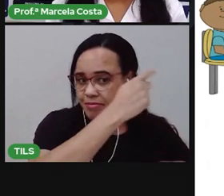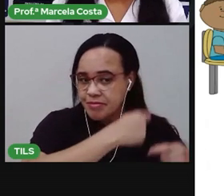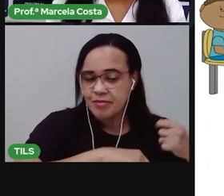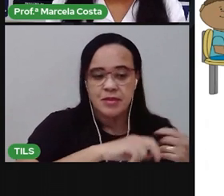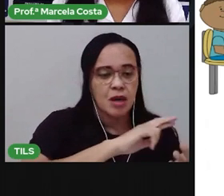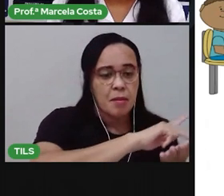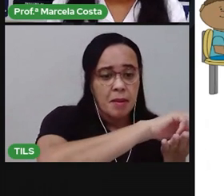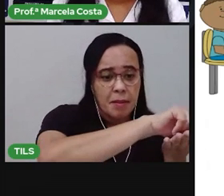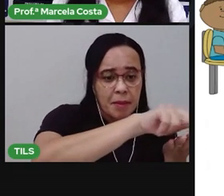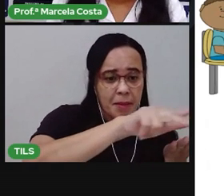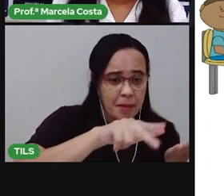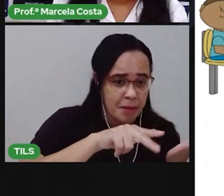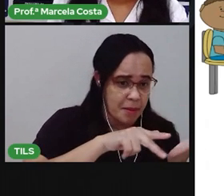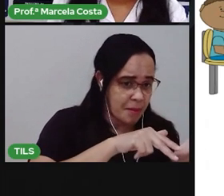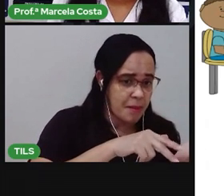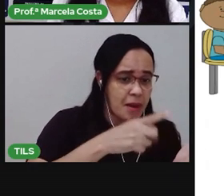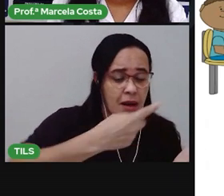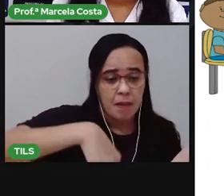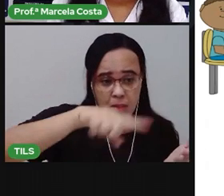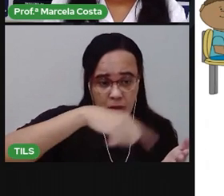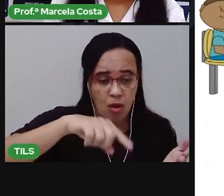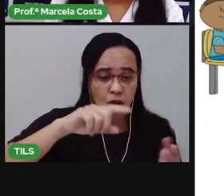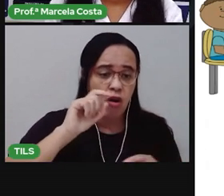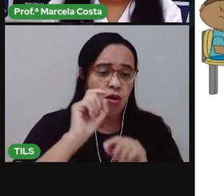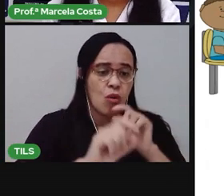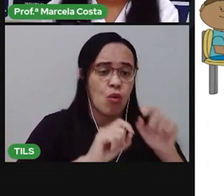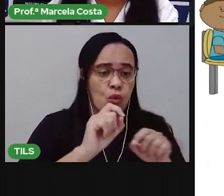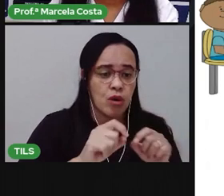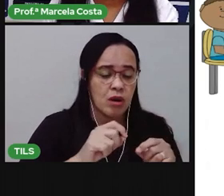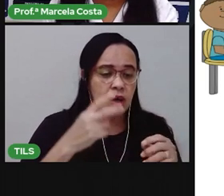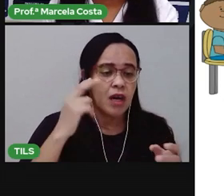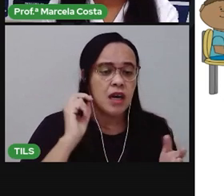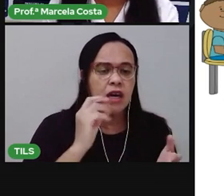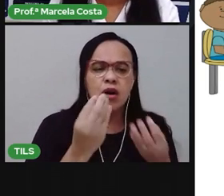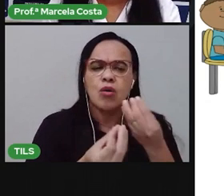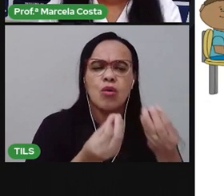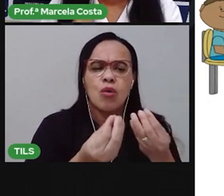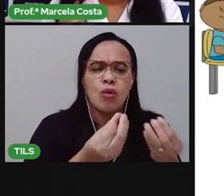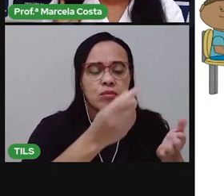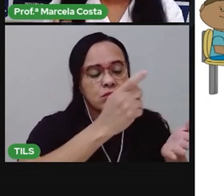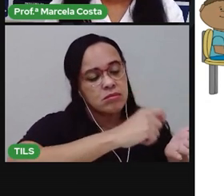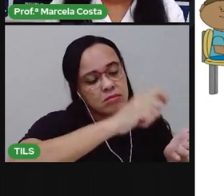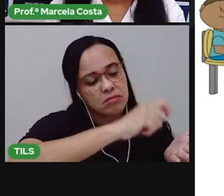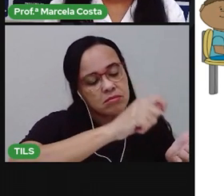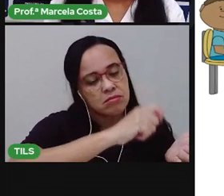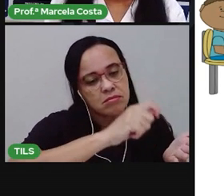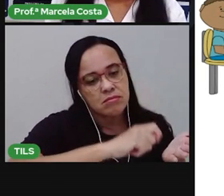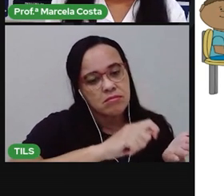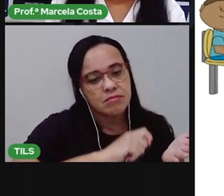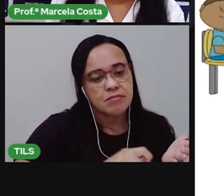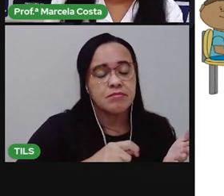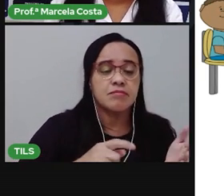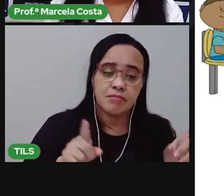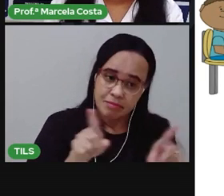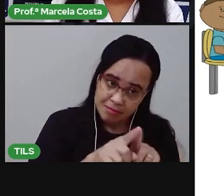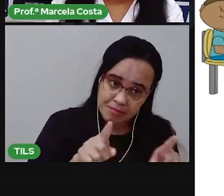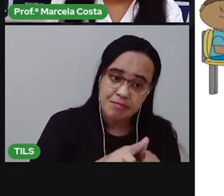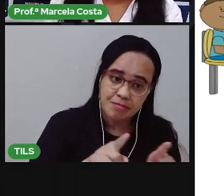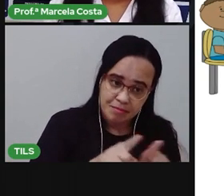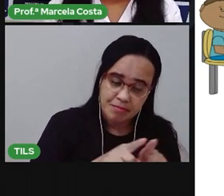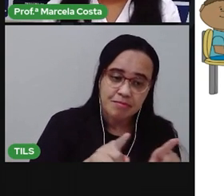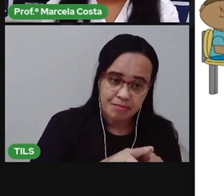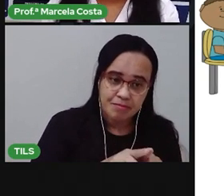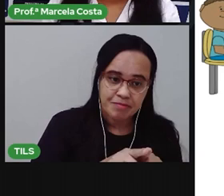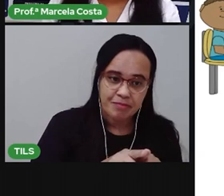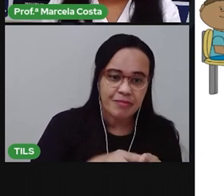Vimos a maneira que se escreve essas ações. Também fizemos aqui